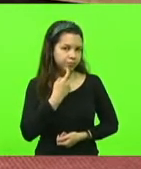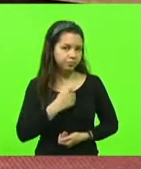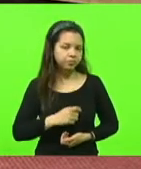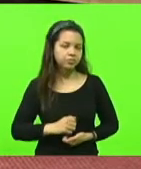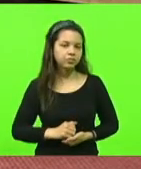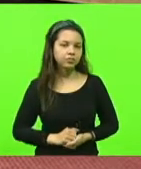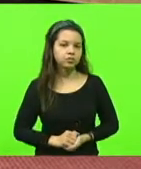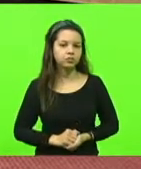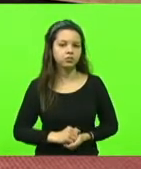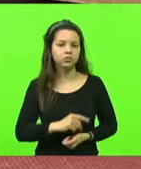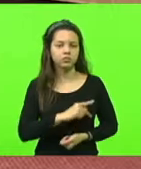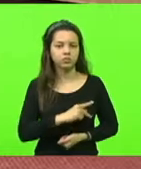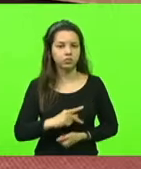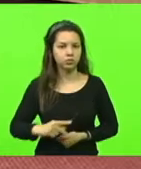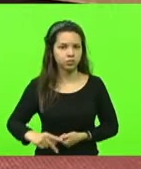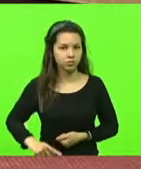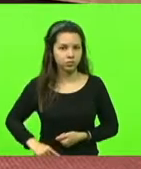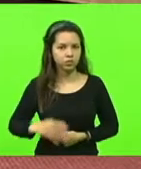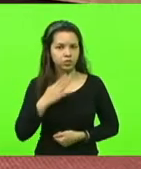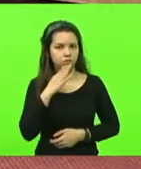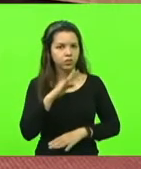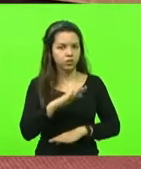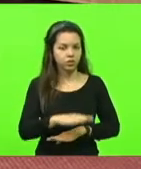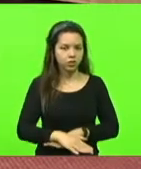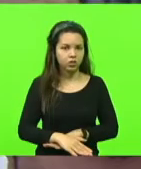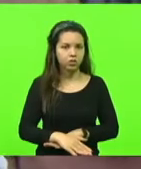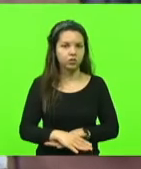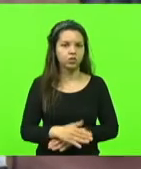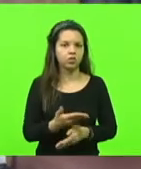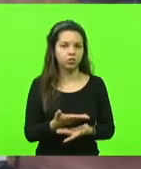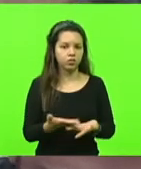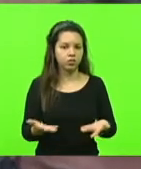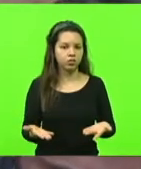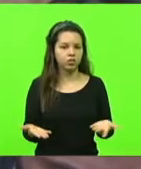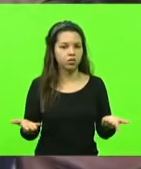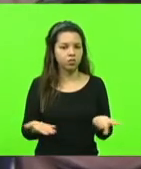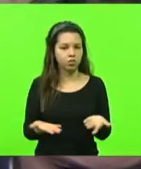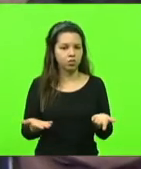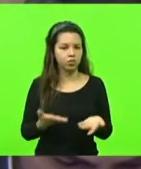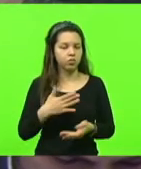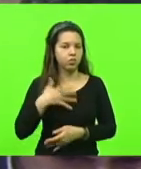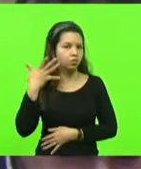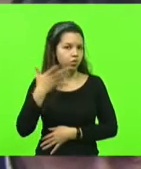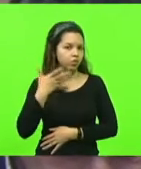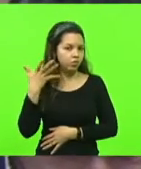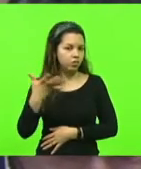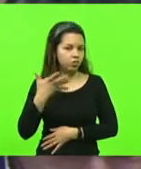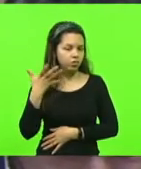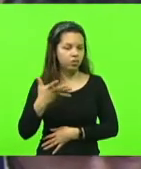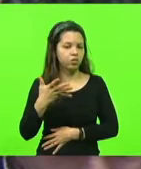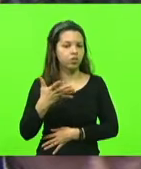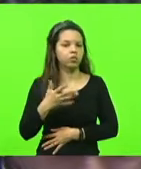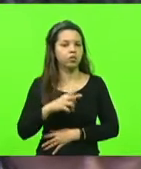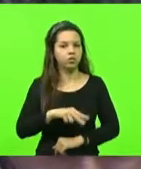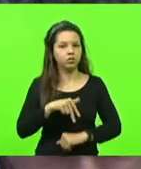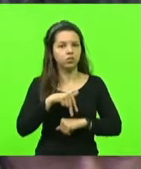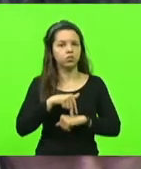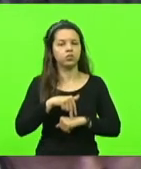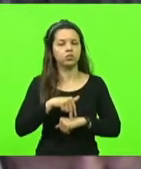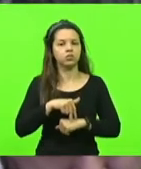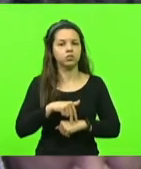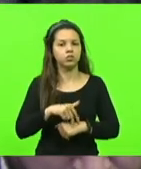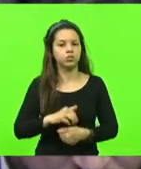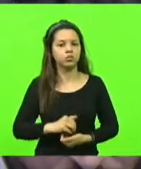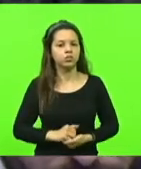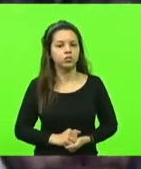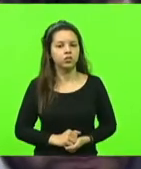Presidente, boa tarde, boa tarde demais colegas. Na minha fala hoje na tribuna, eu coloquei sobre